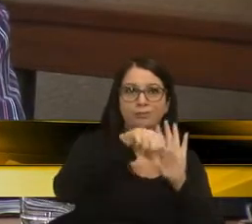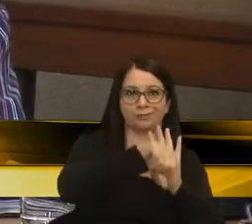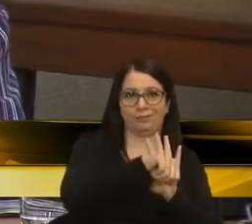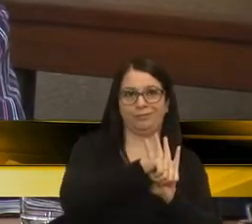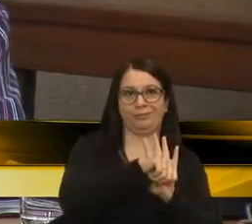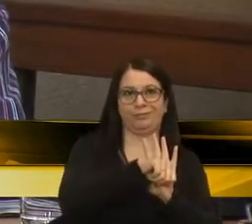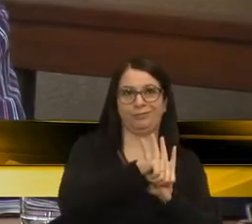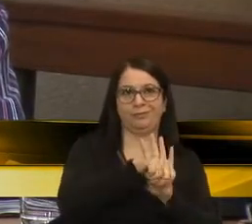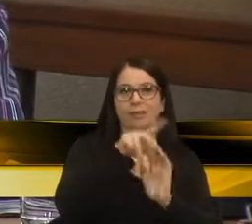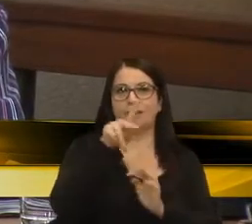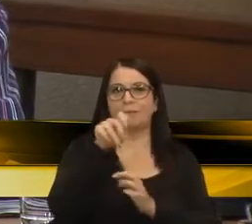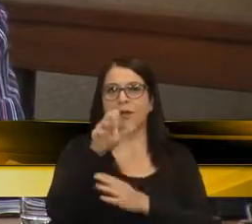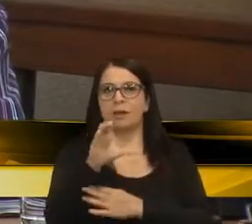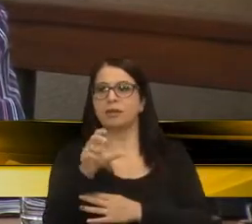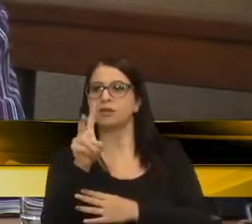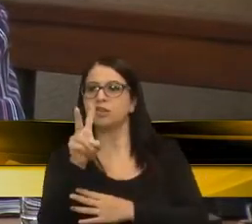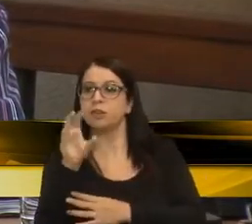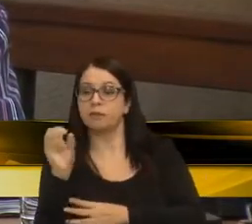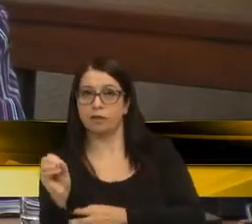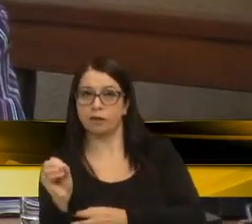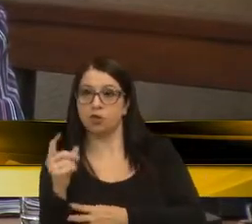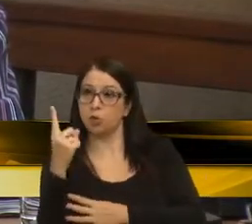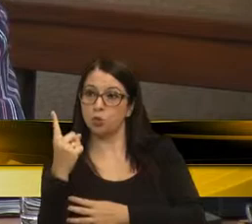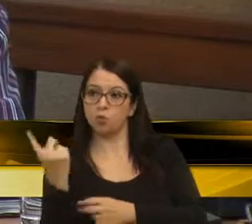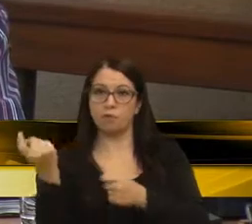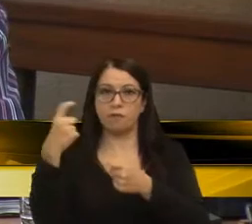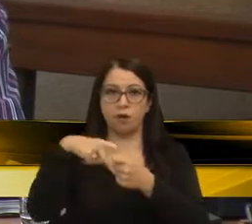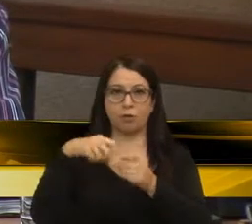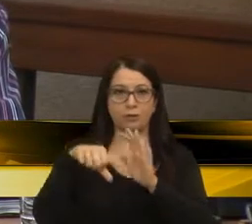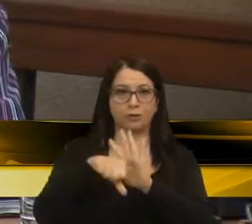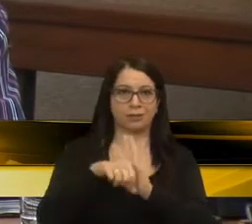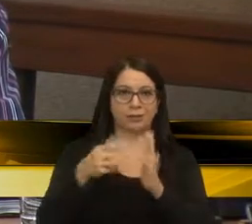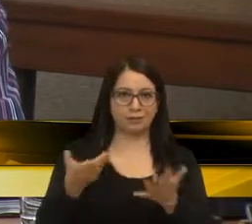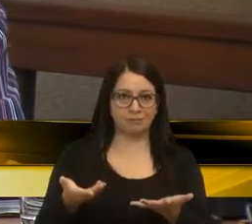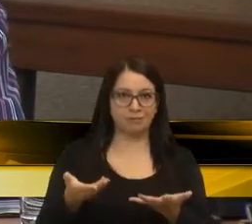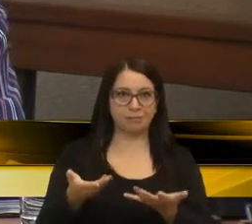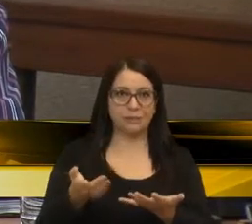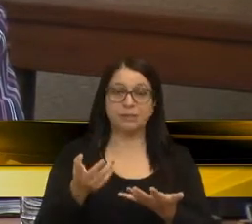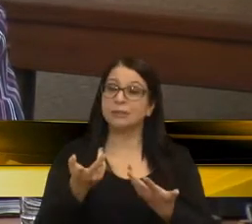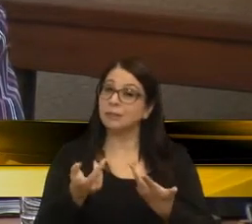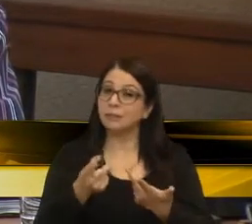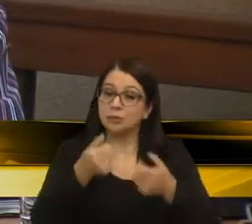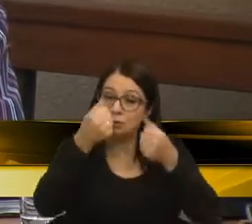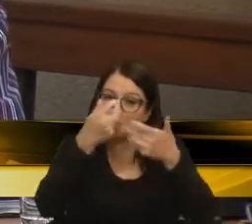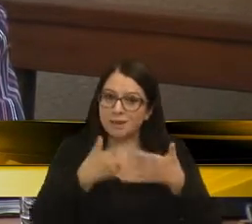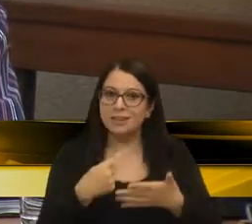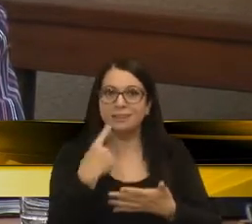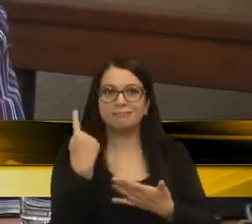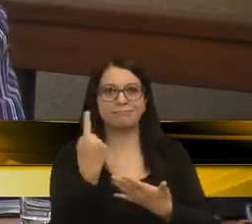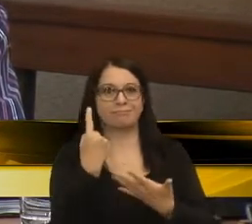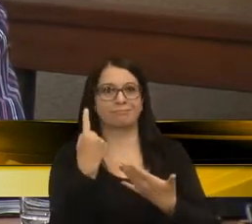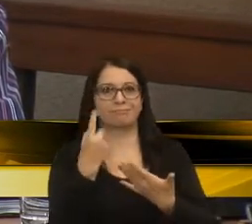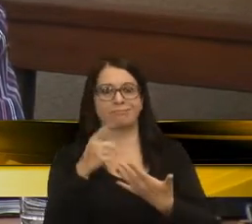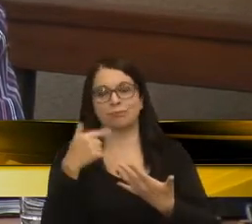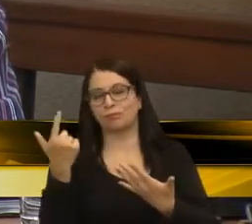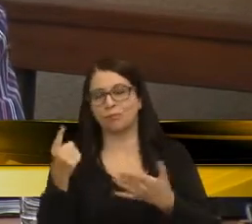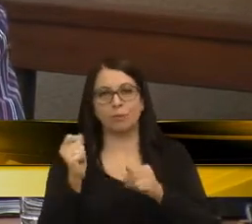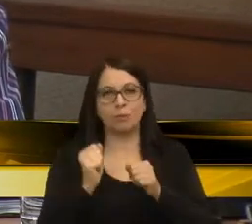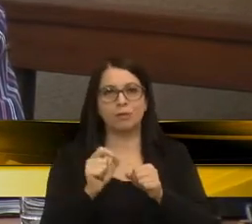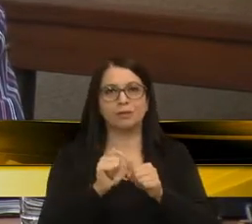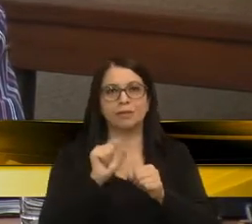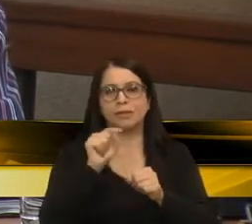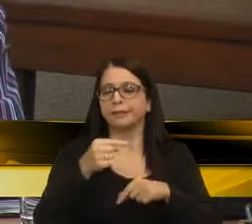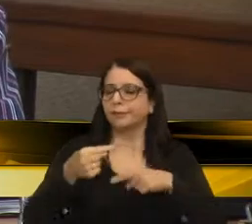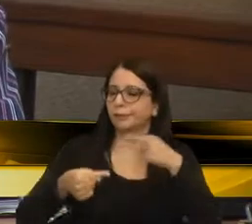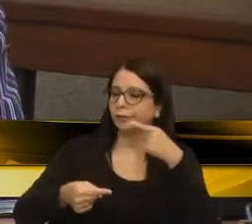Na PAC, de cada vinte, um. Então, isso por si explica. O resto tudo a gente pode ficar